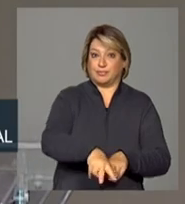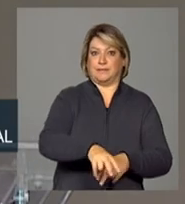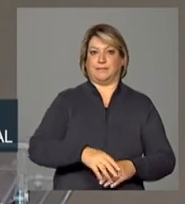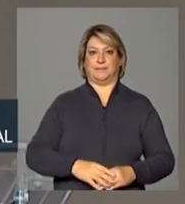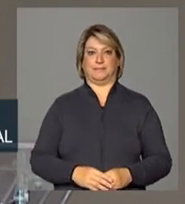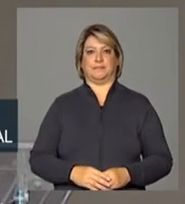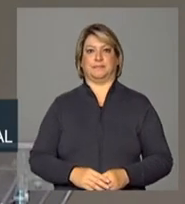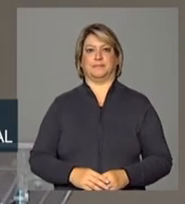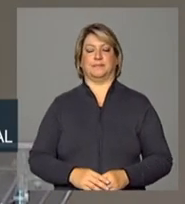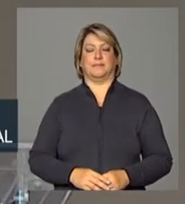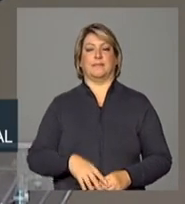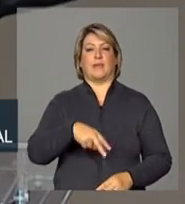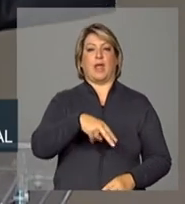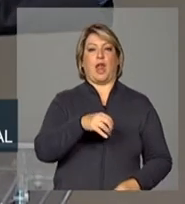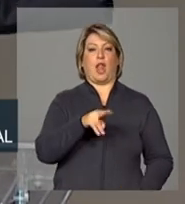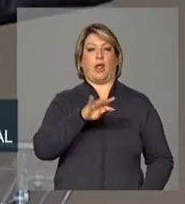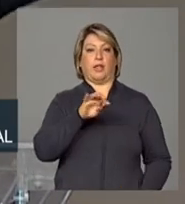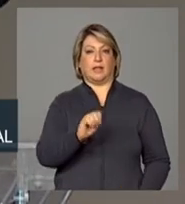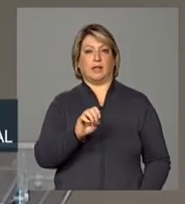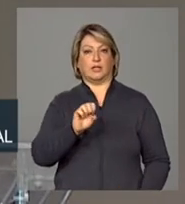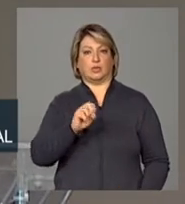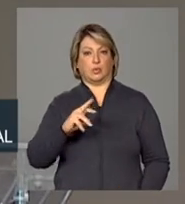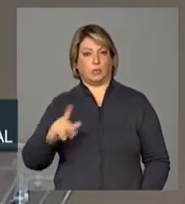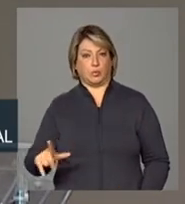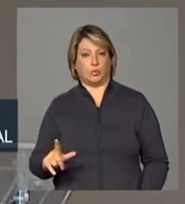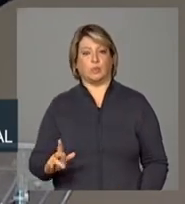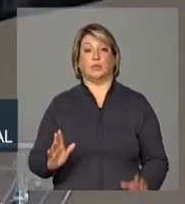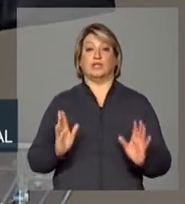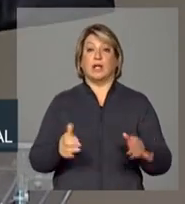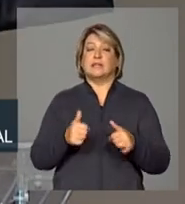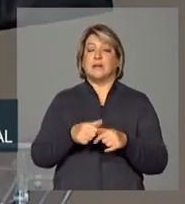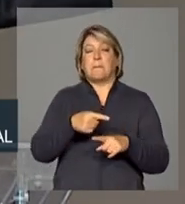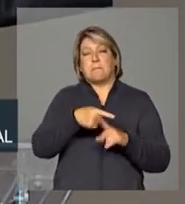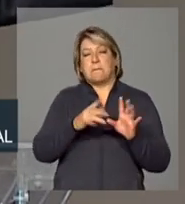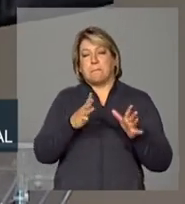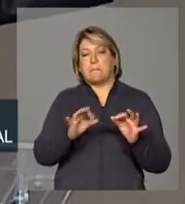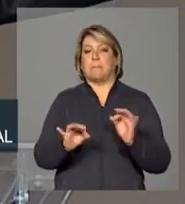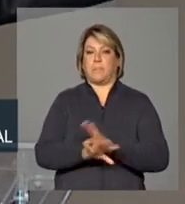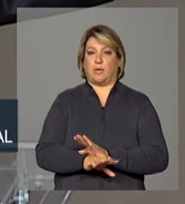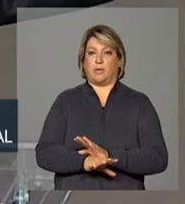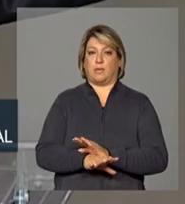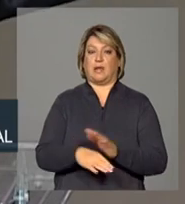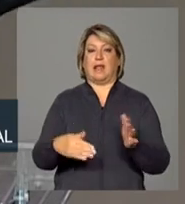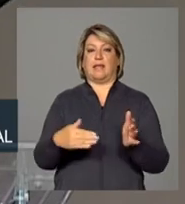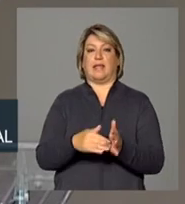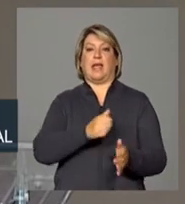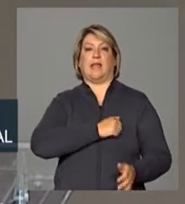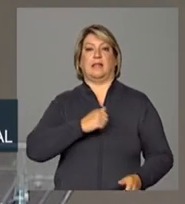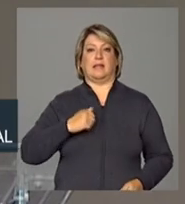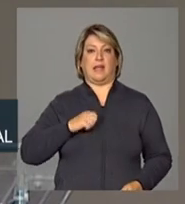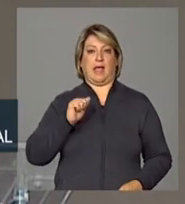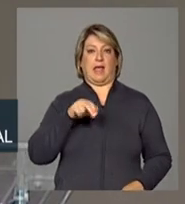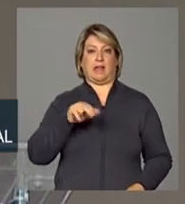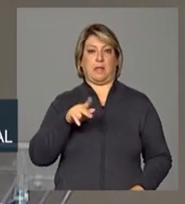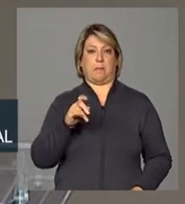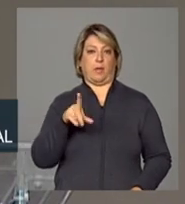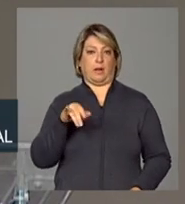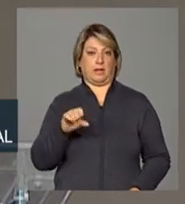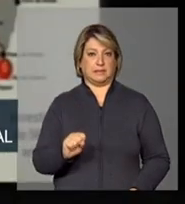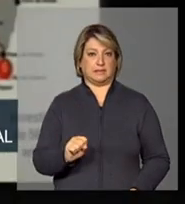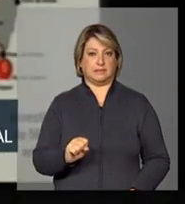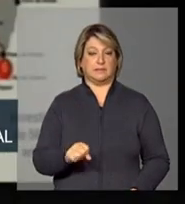a norte-sul que já está meio pronta até a nápolis a norte-sul